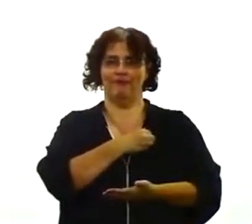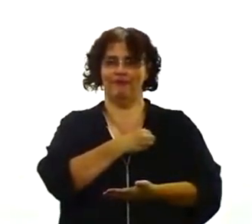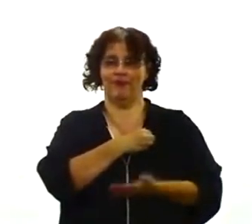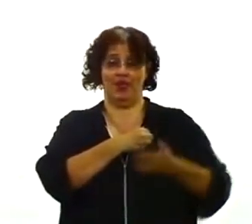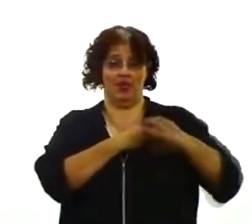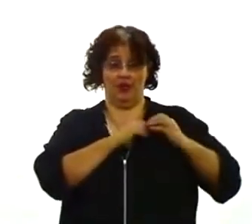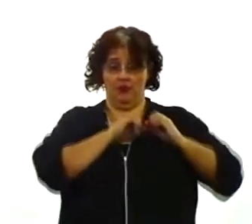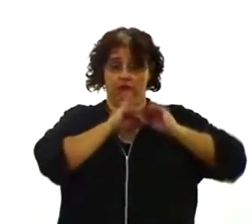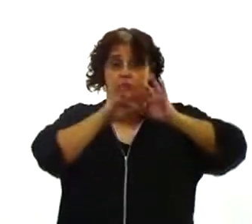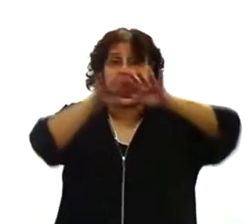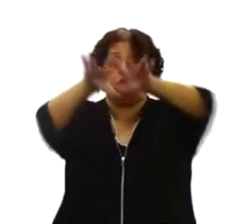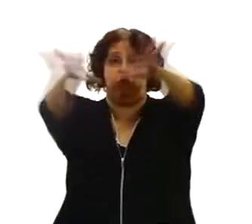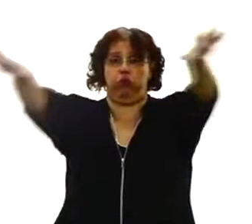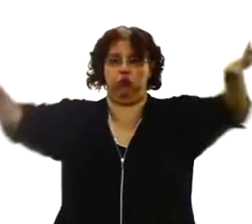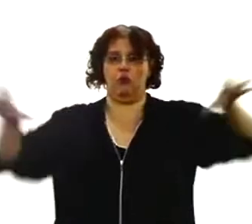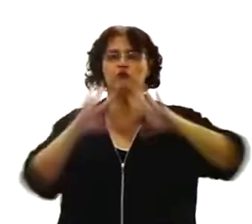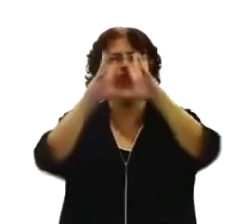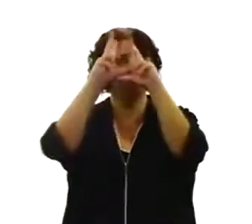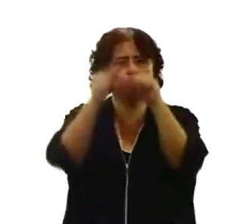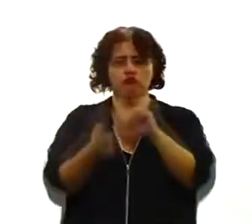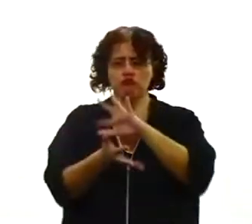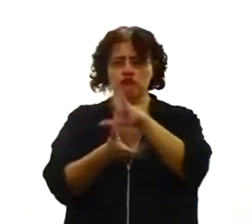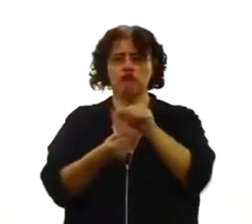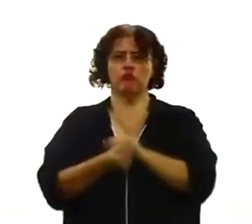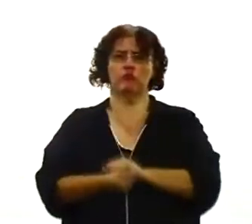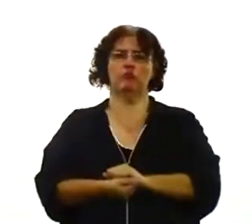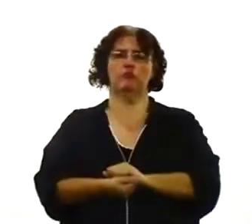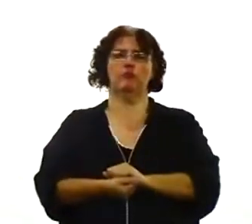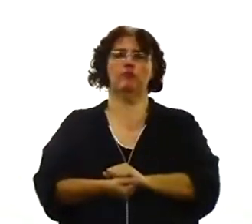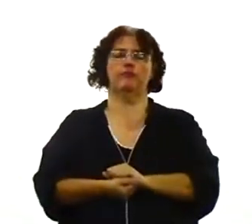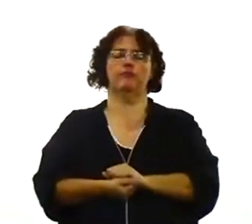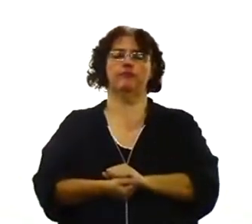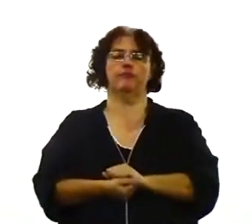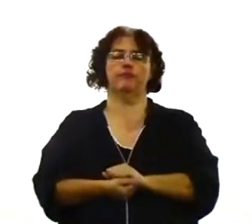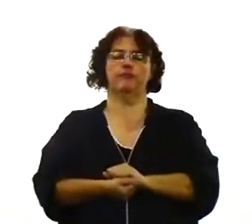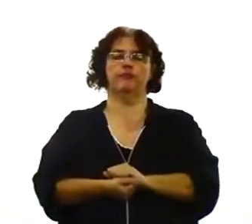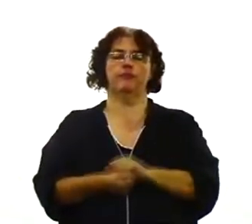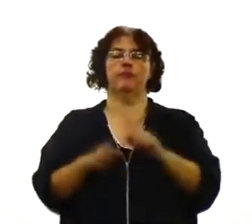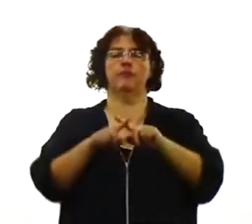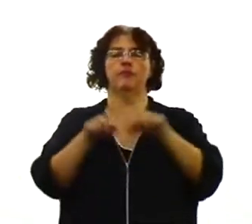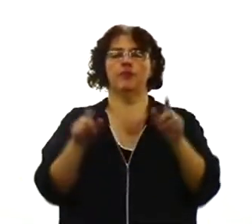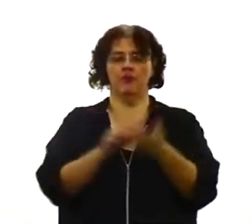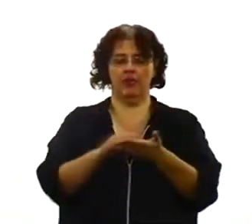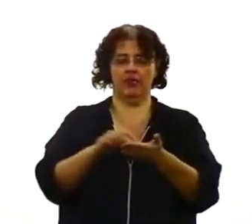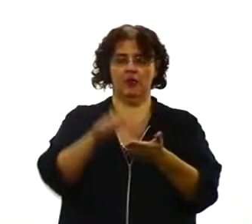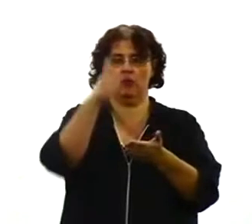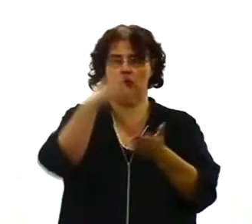criaturas. Isso está em Gênesis capítulo 3, dos versículos 1 a 19, mas especialmente no versículo 6.